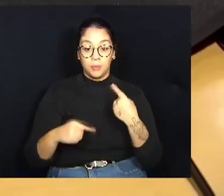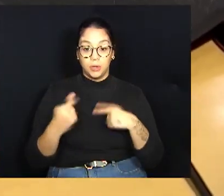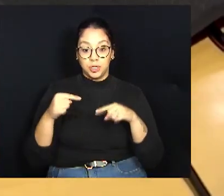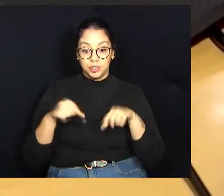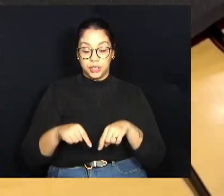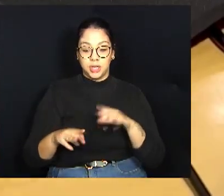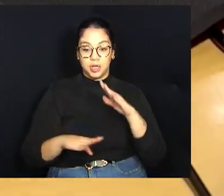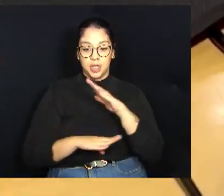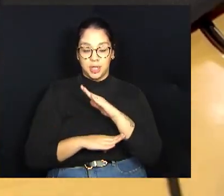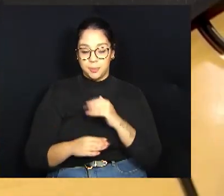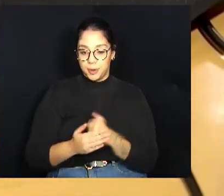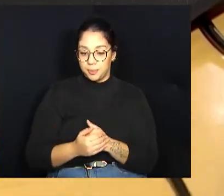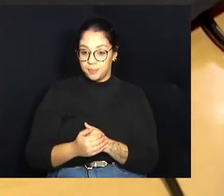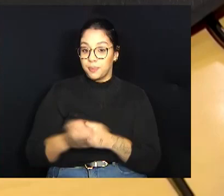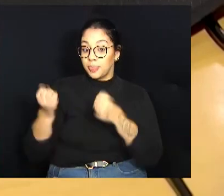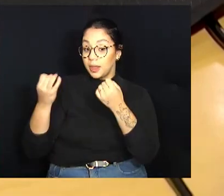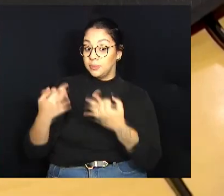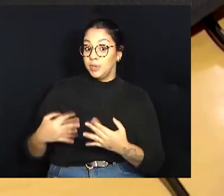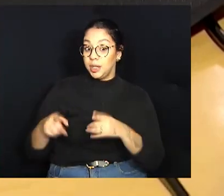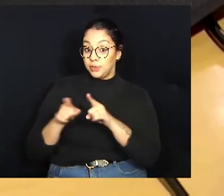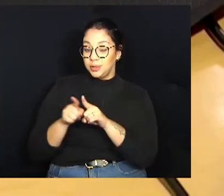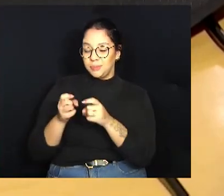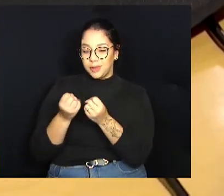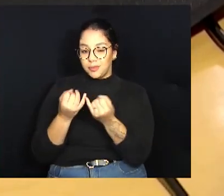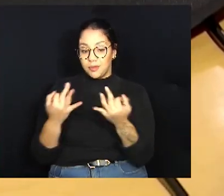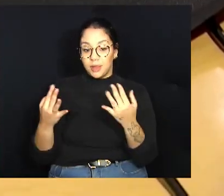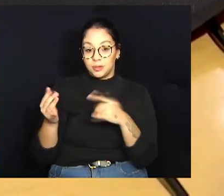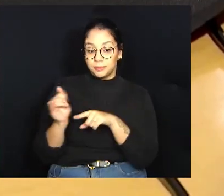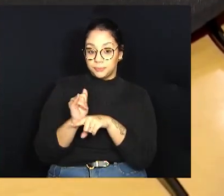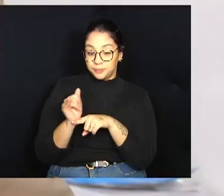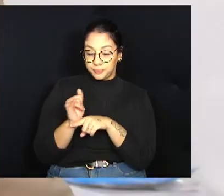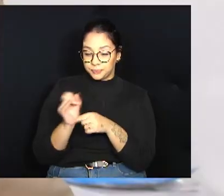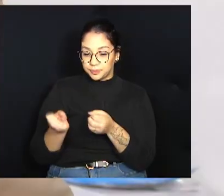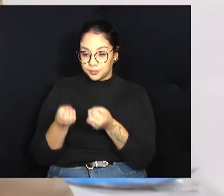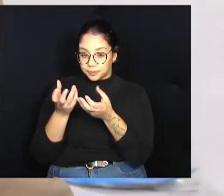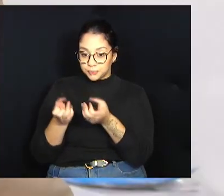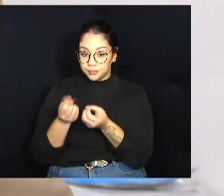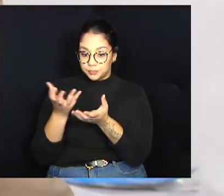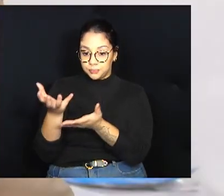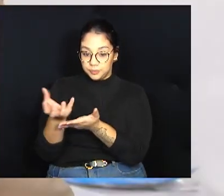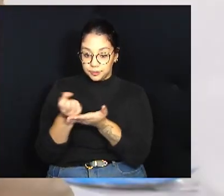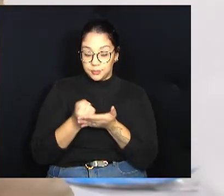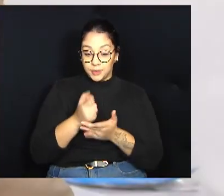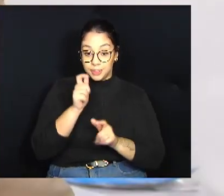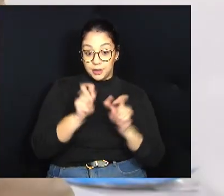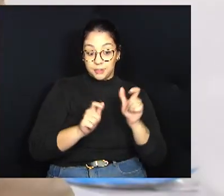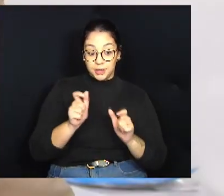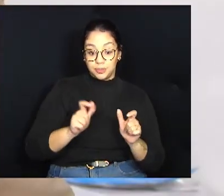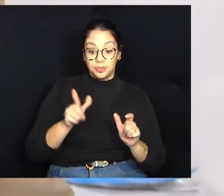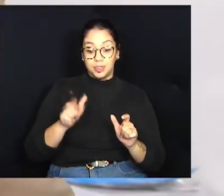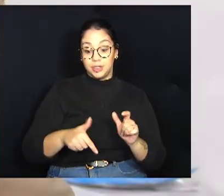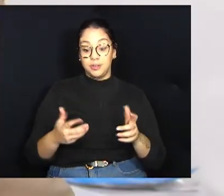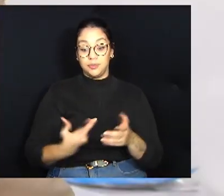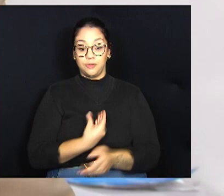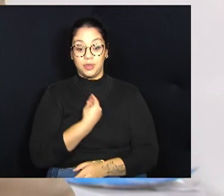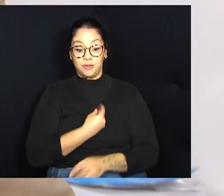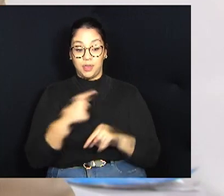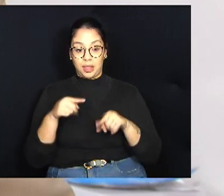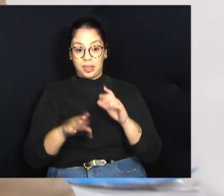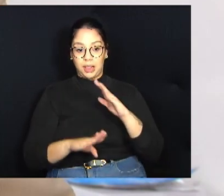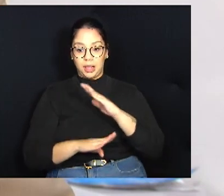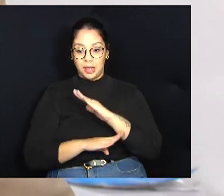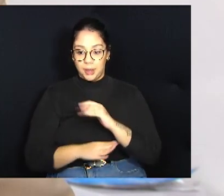Câmara. Ele comentou que são várias formas de coleta de dados das pessoas que circulam pela Câmara de Campinas